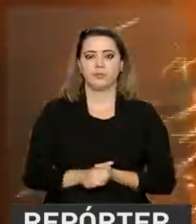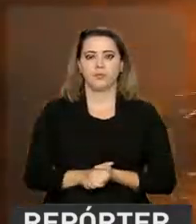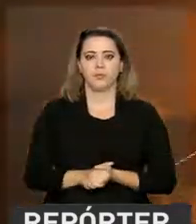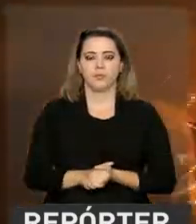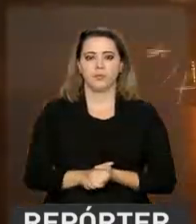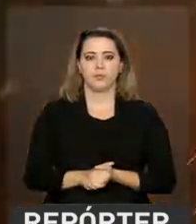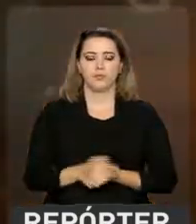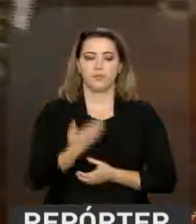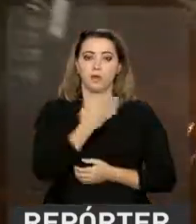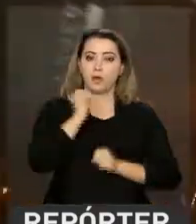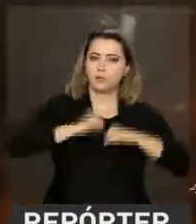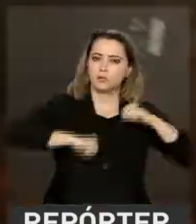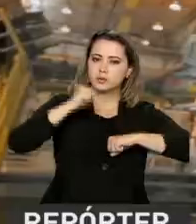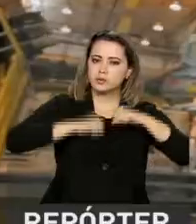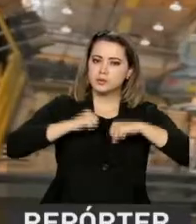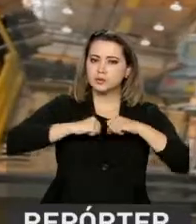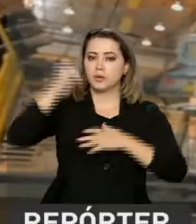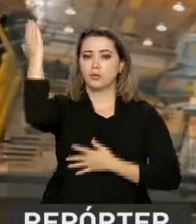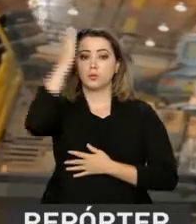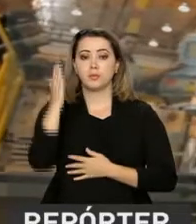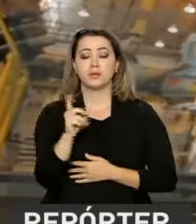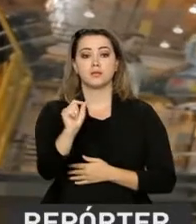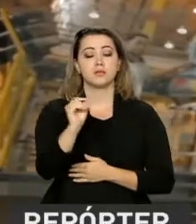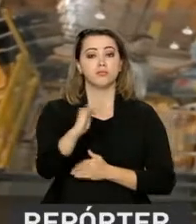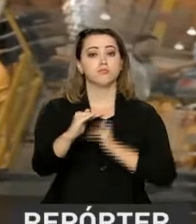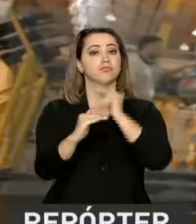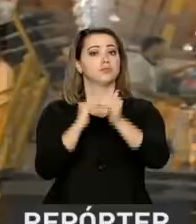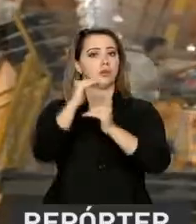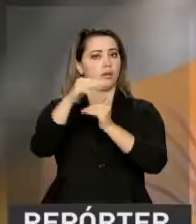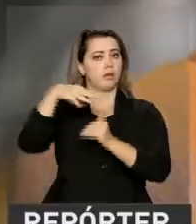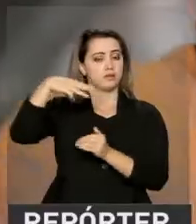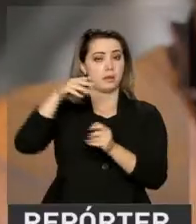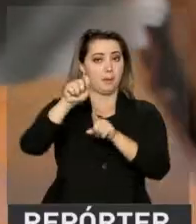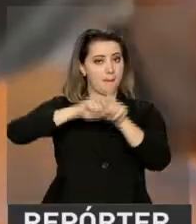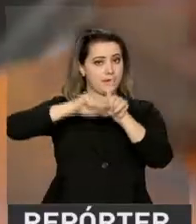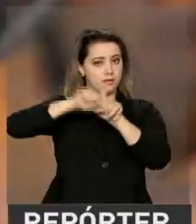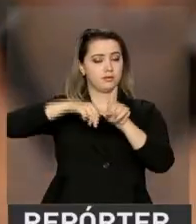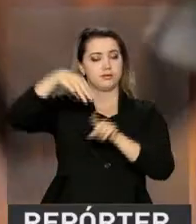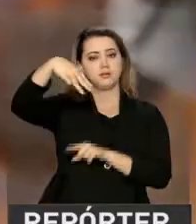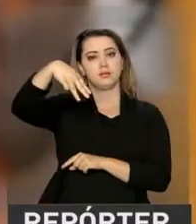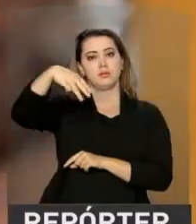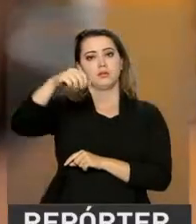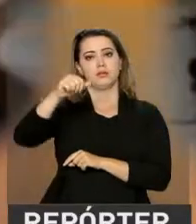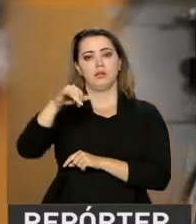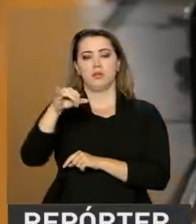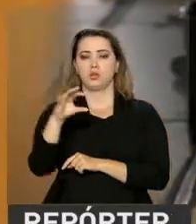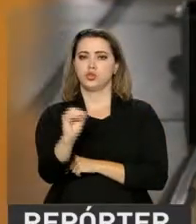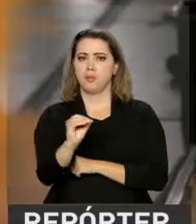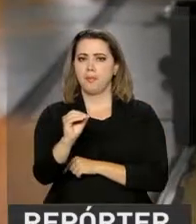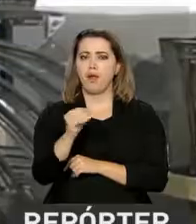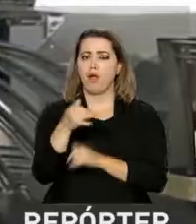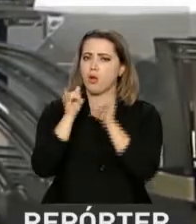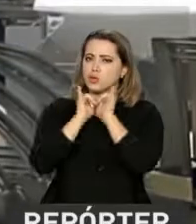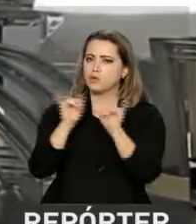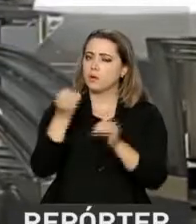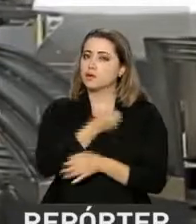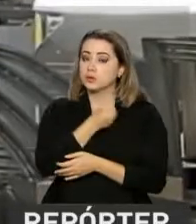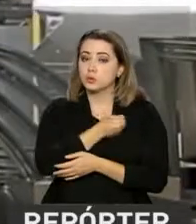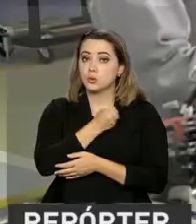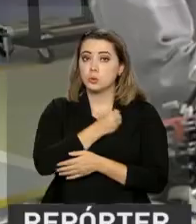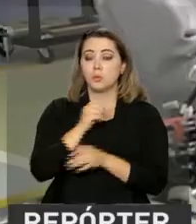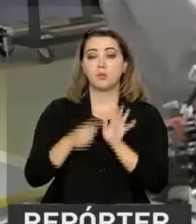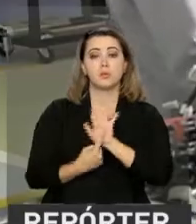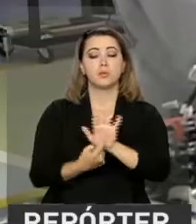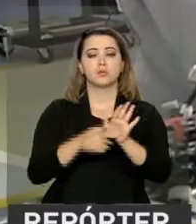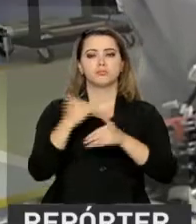A produção industrial brasileira segue crescendo em maio. Os dados divulgados pelo IBGE mostram um avanço de